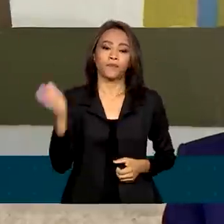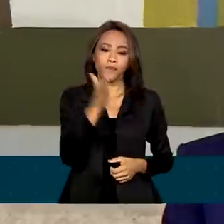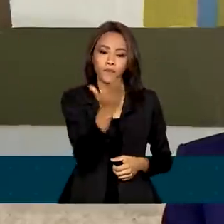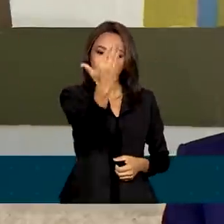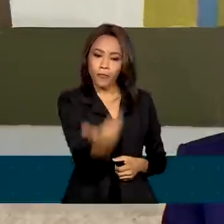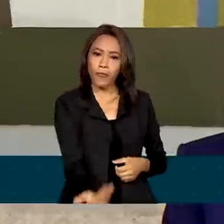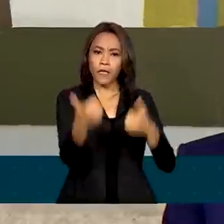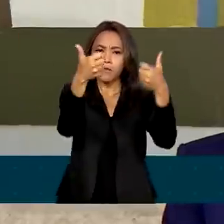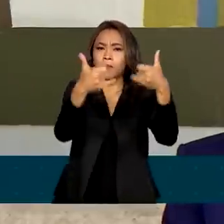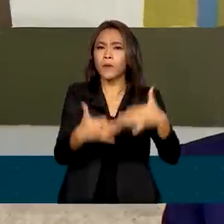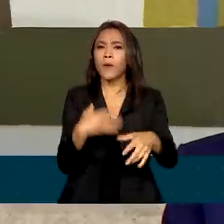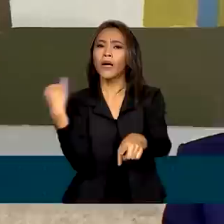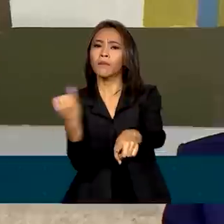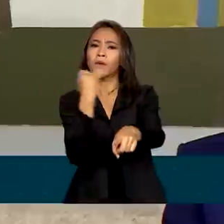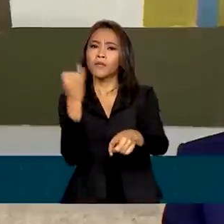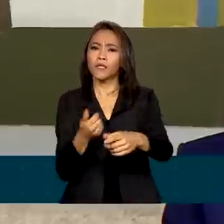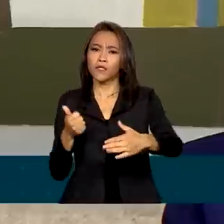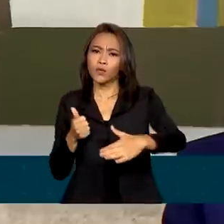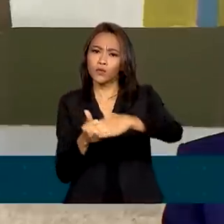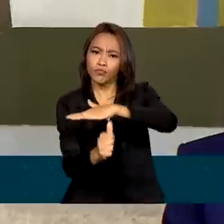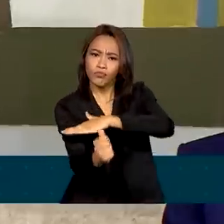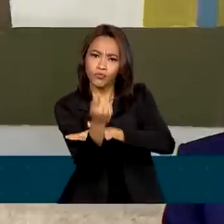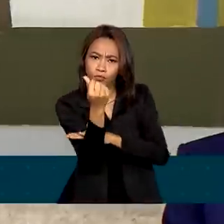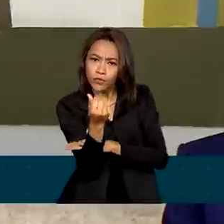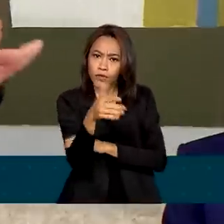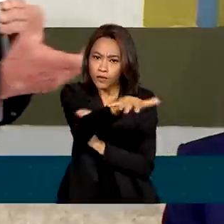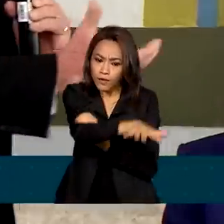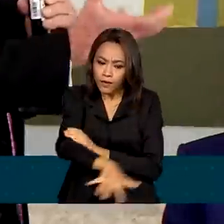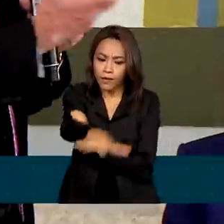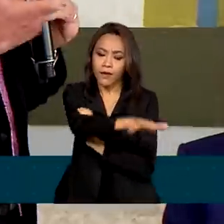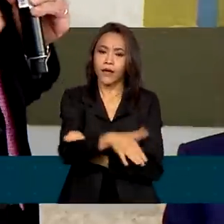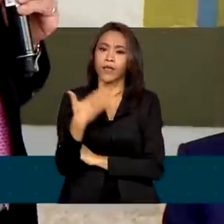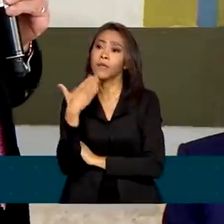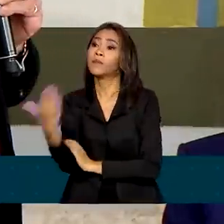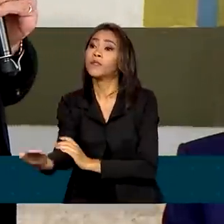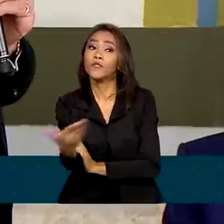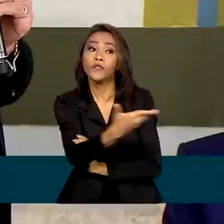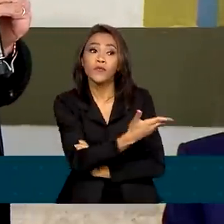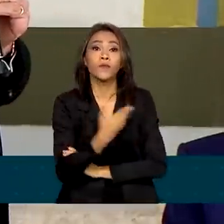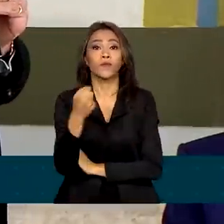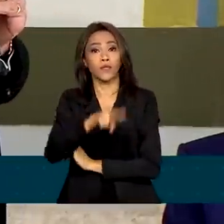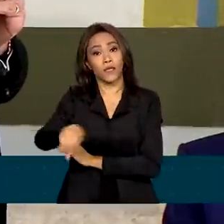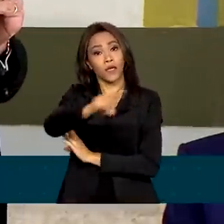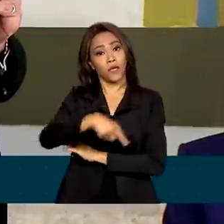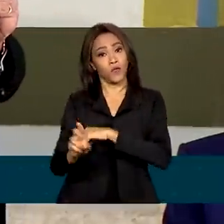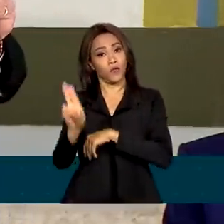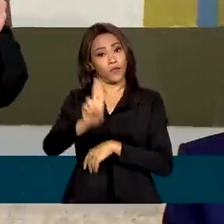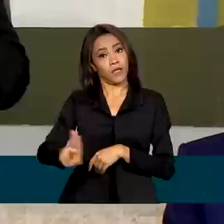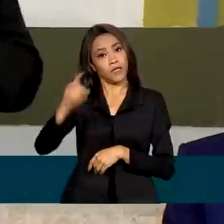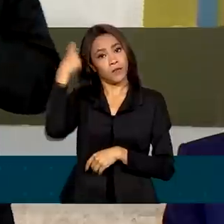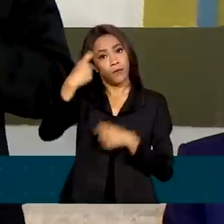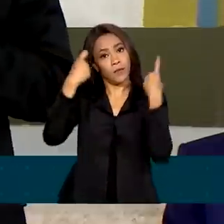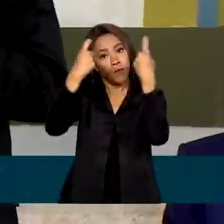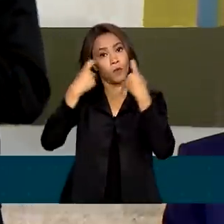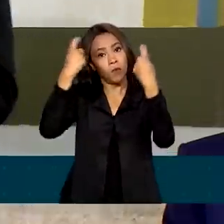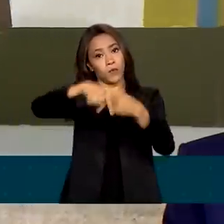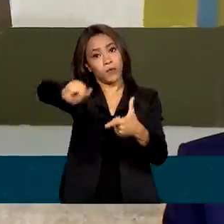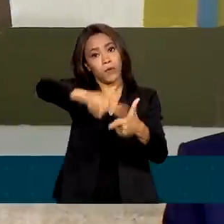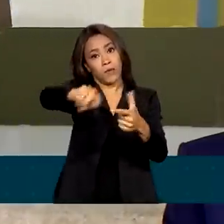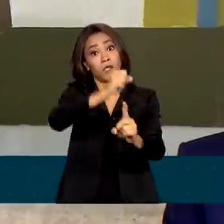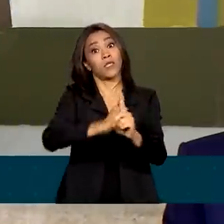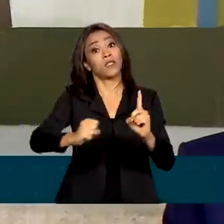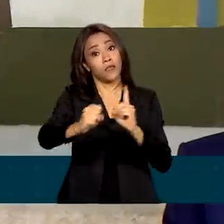importância do investimento no setor e pediu para que as universidades se preocupem também com os problemas da sociedade.